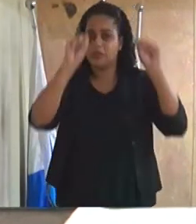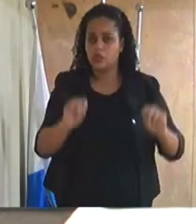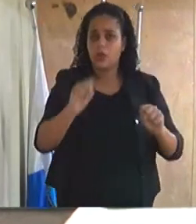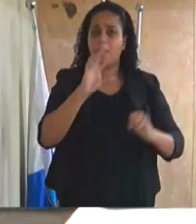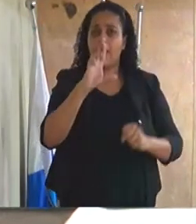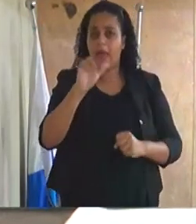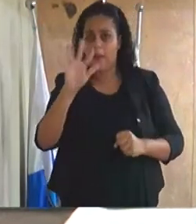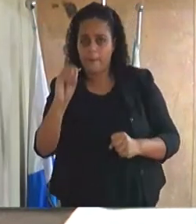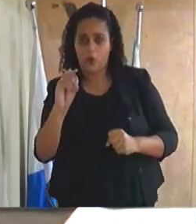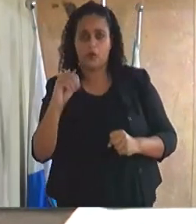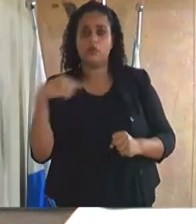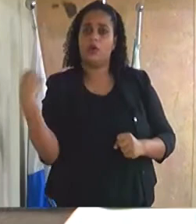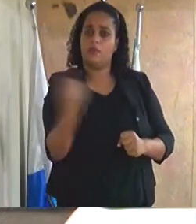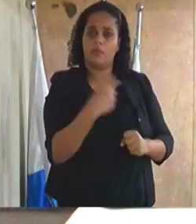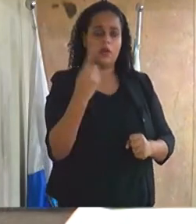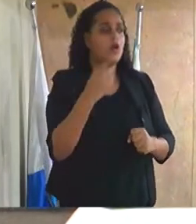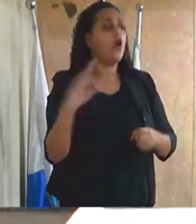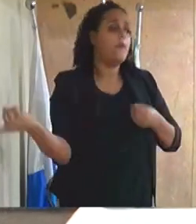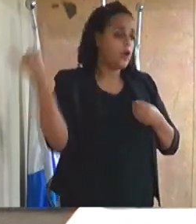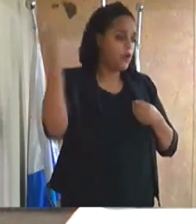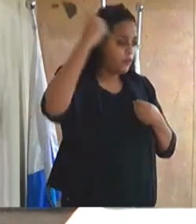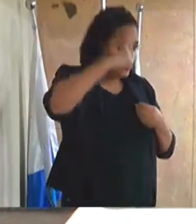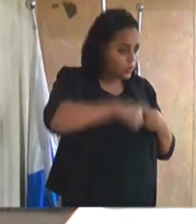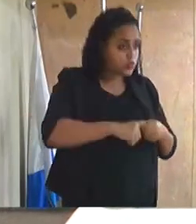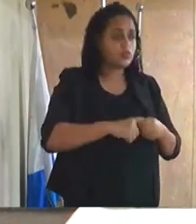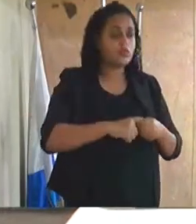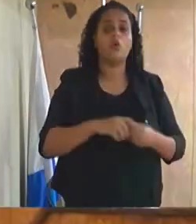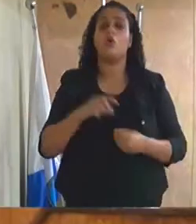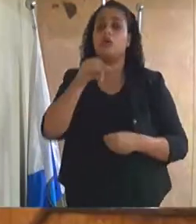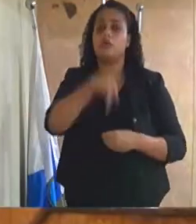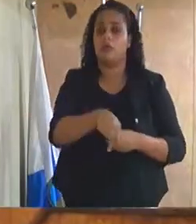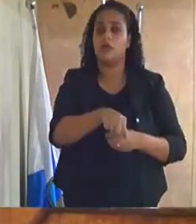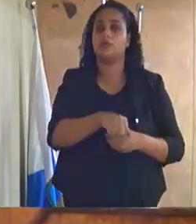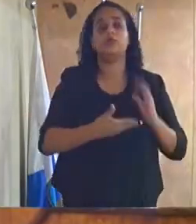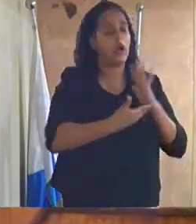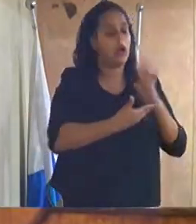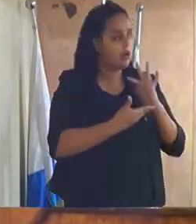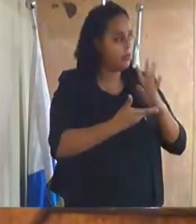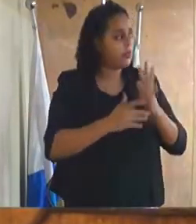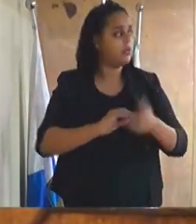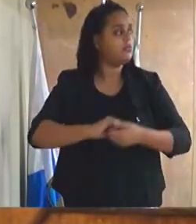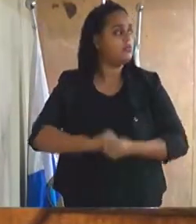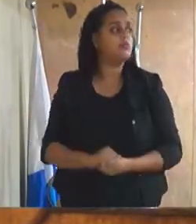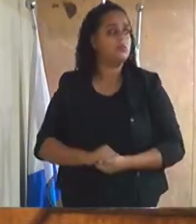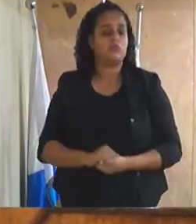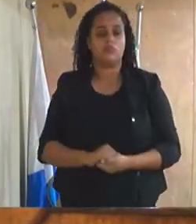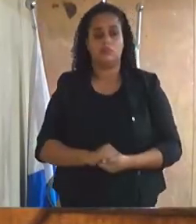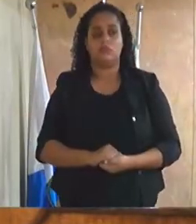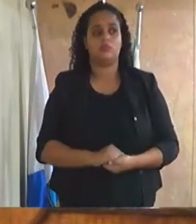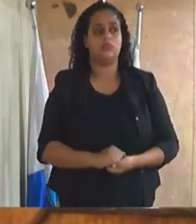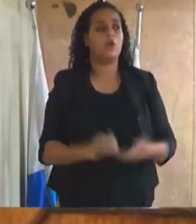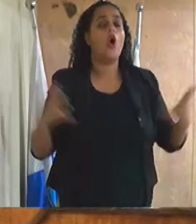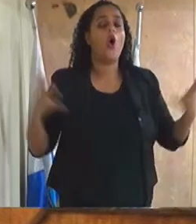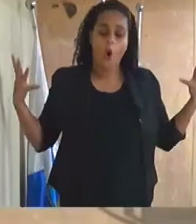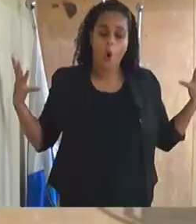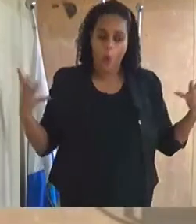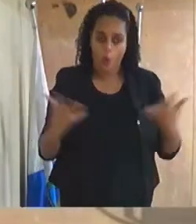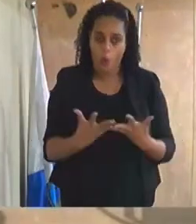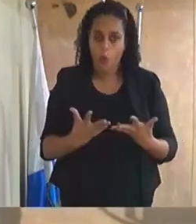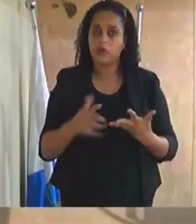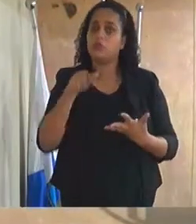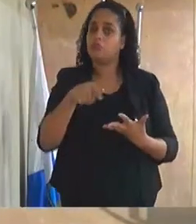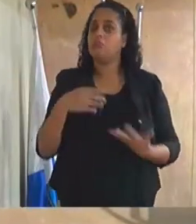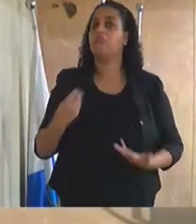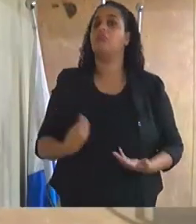a fim de viabilizar o retorno do funcionamento do plenário é hoje essa sessão presencial